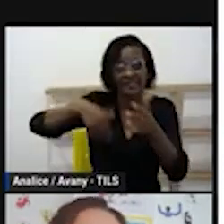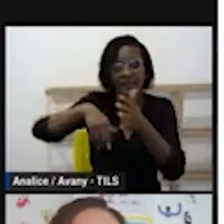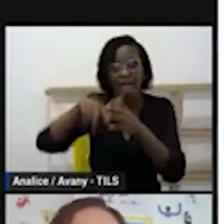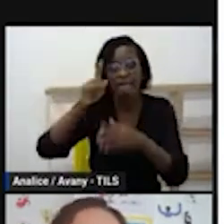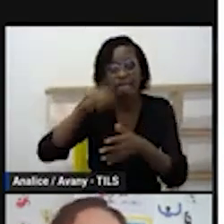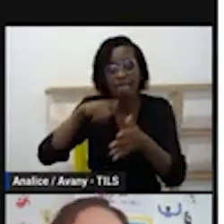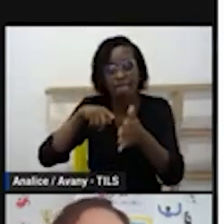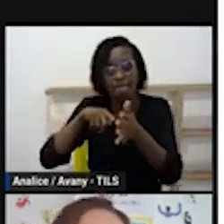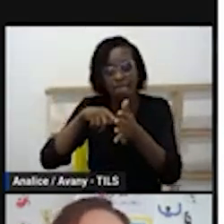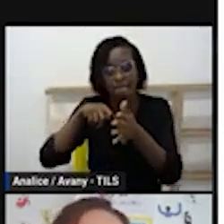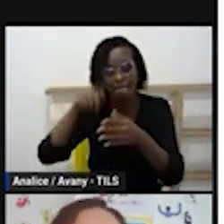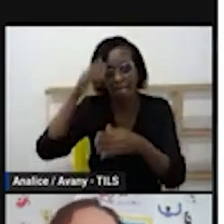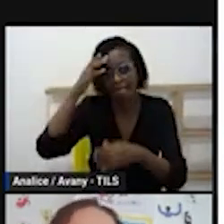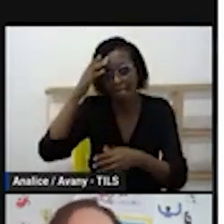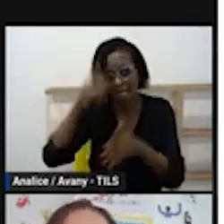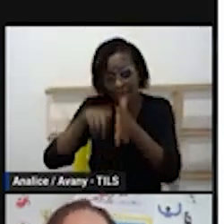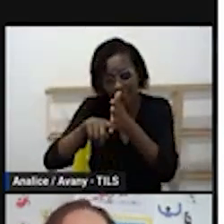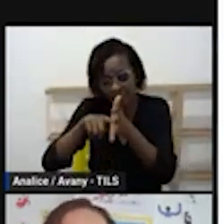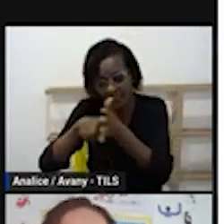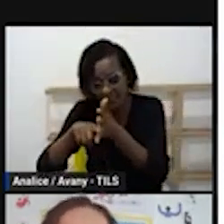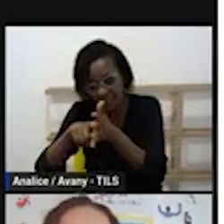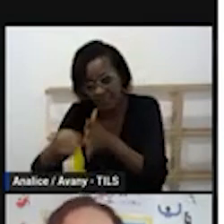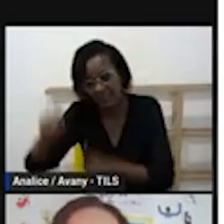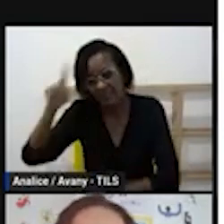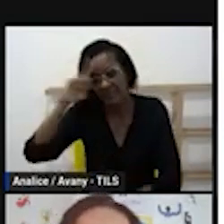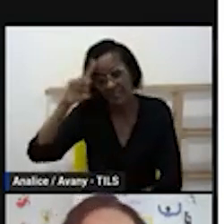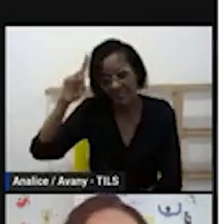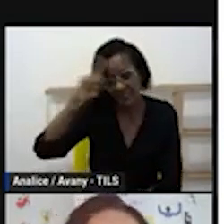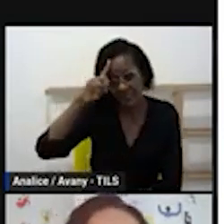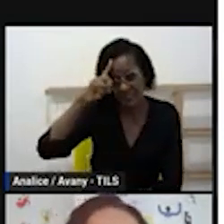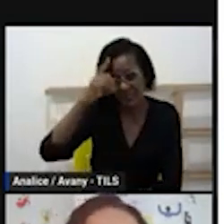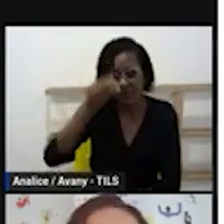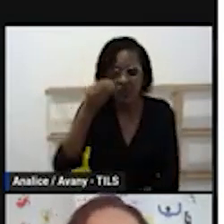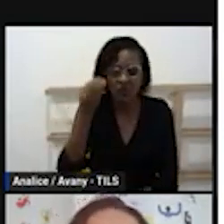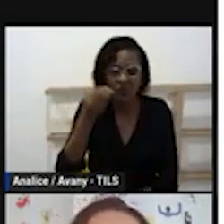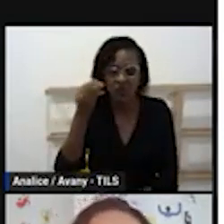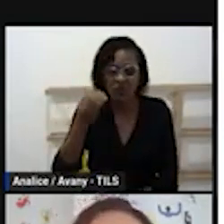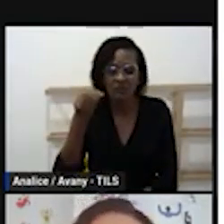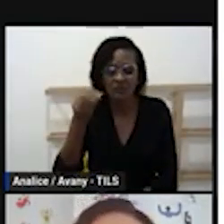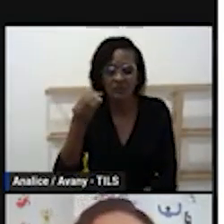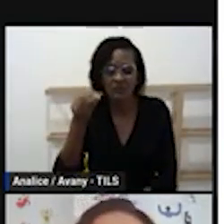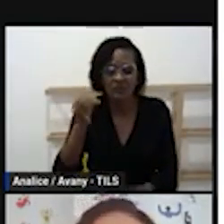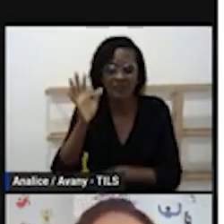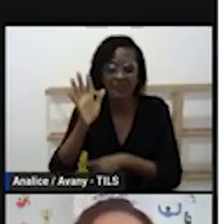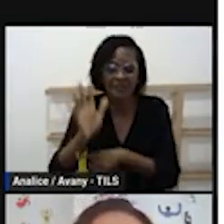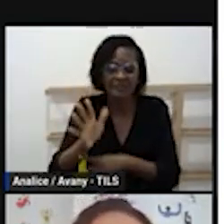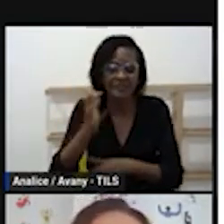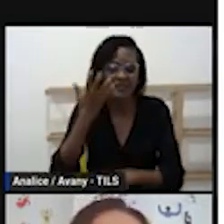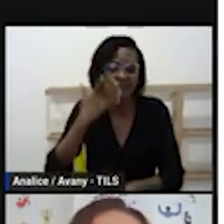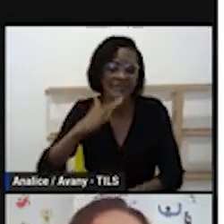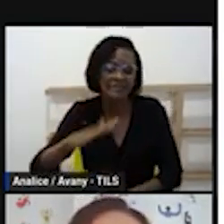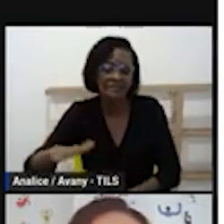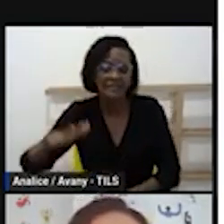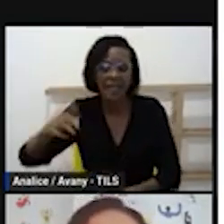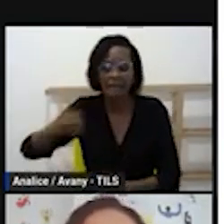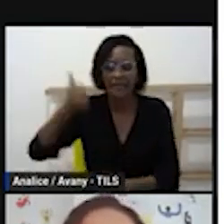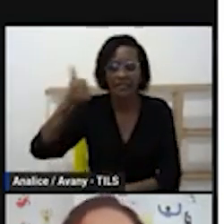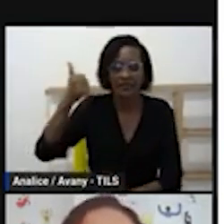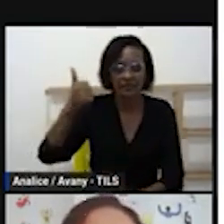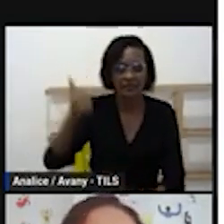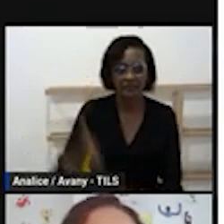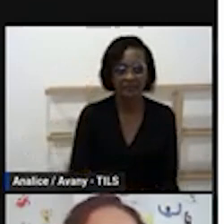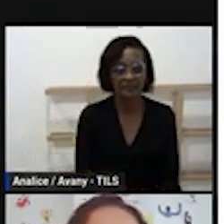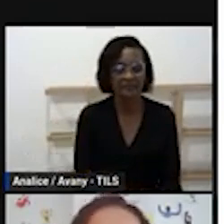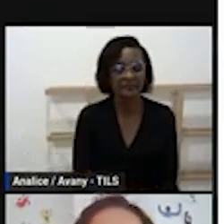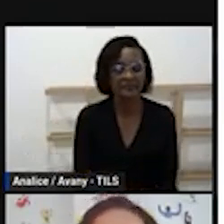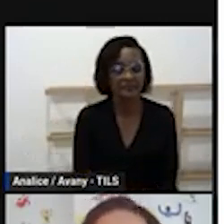aprendizagem que está previsto no COA então percebam que as modalidades elas vão estar presentes na rotina e não os campos os campos